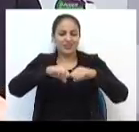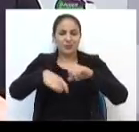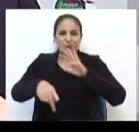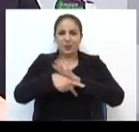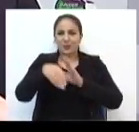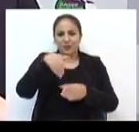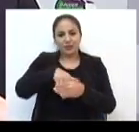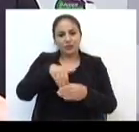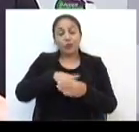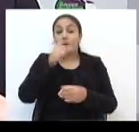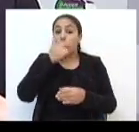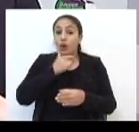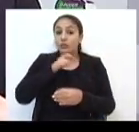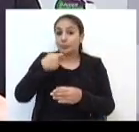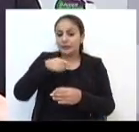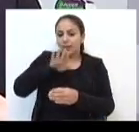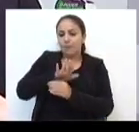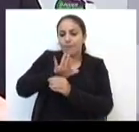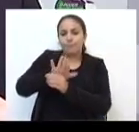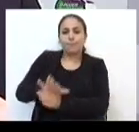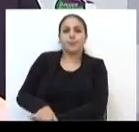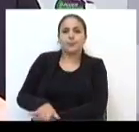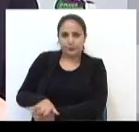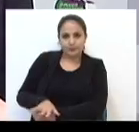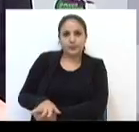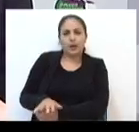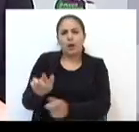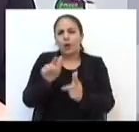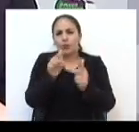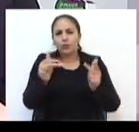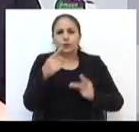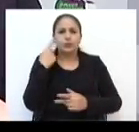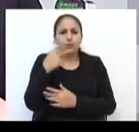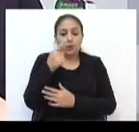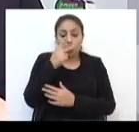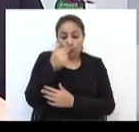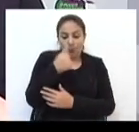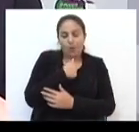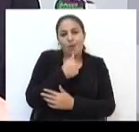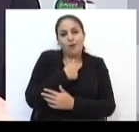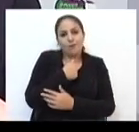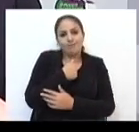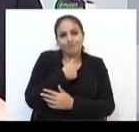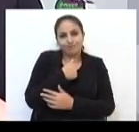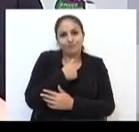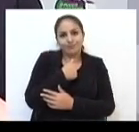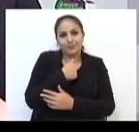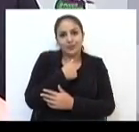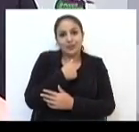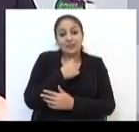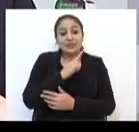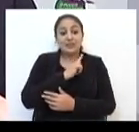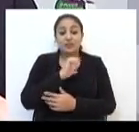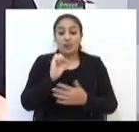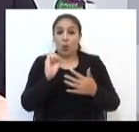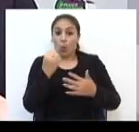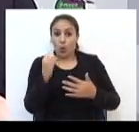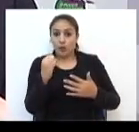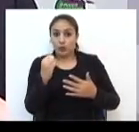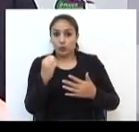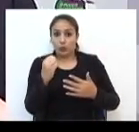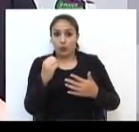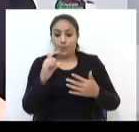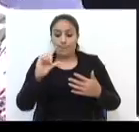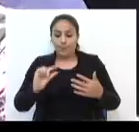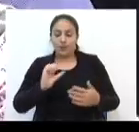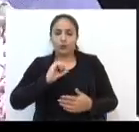eleitoral, que tem que ser banido, alguns vereadores, que foi o meu caso, fiquei fora quando oito que tiveram menos votos que